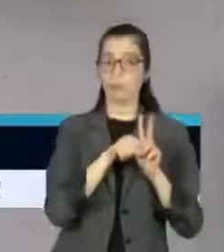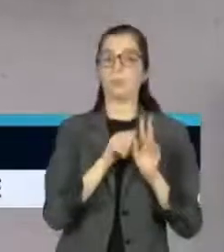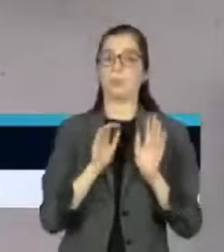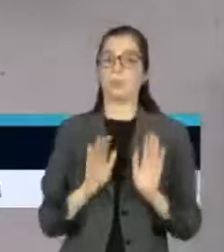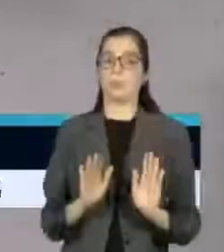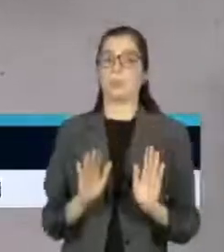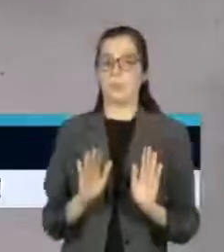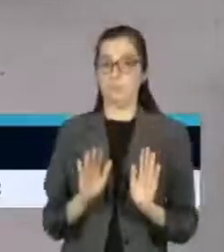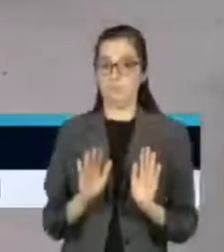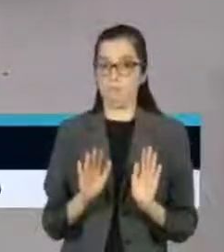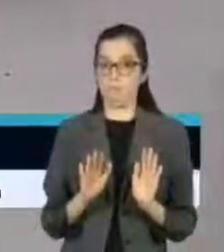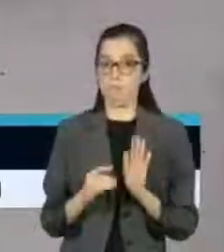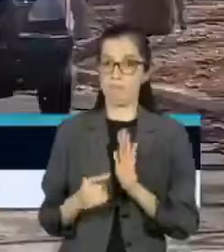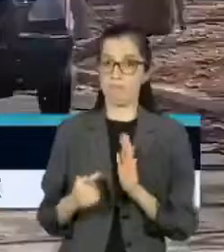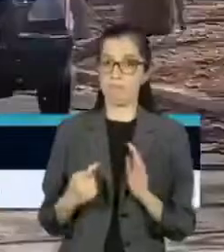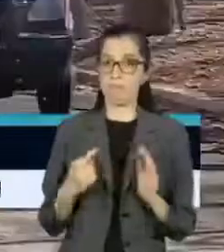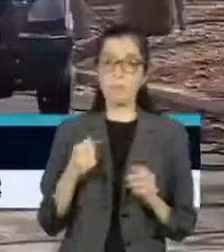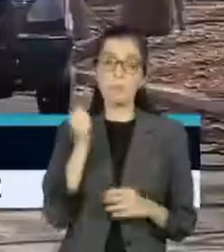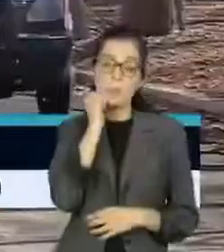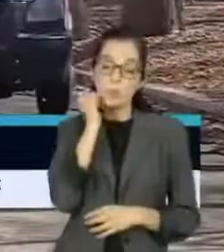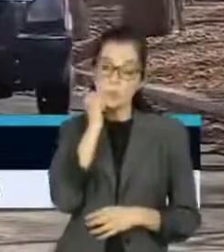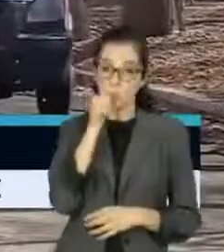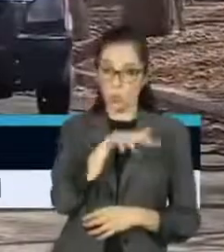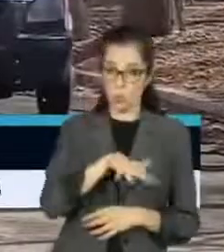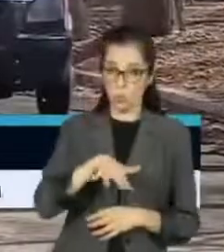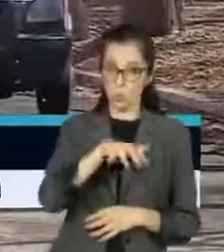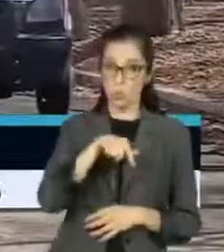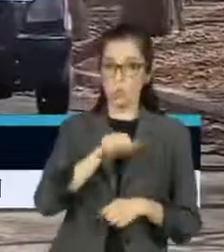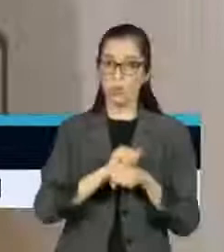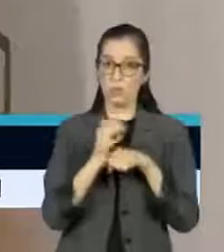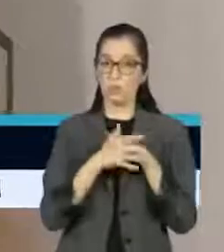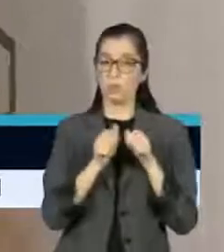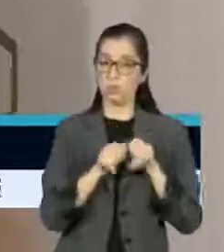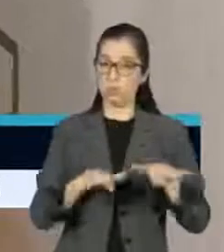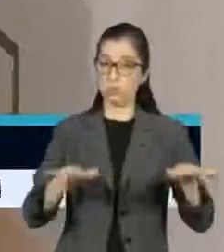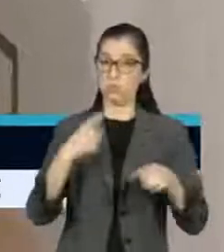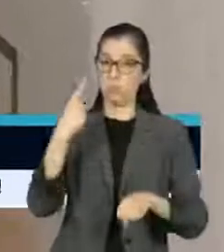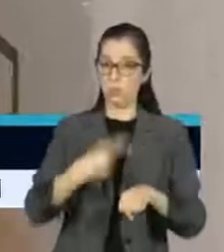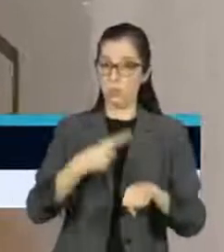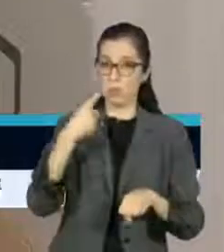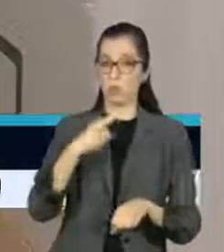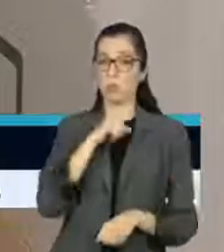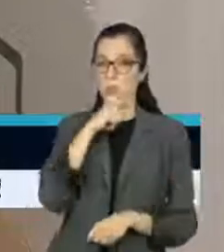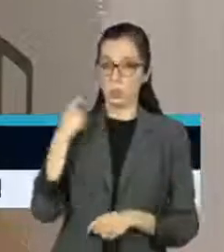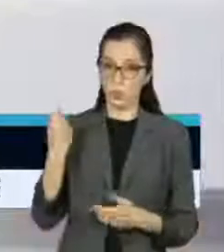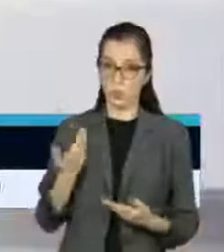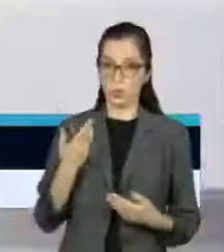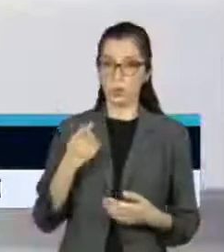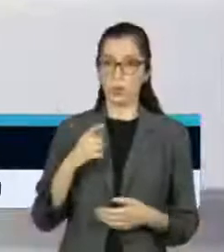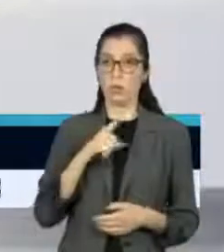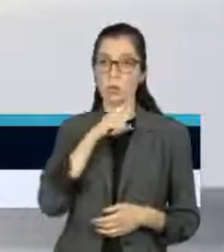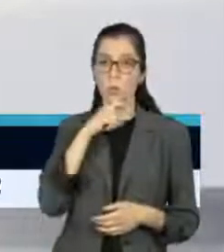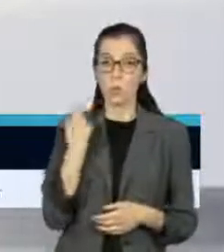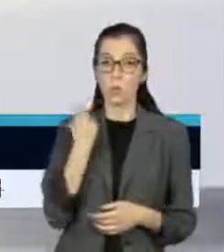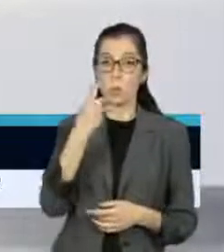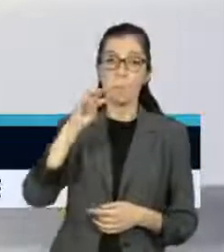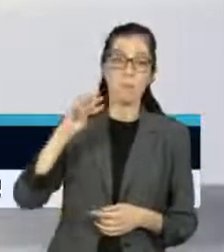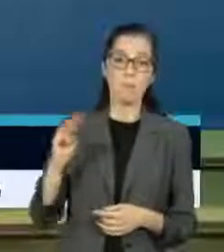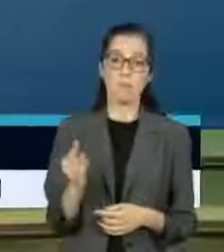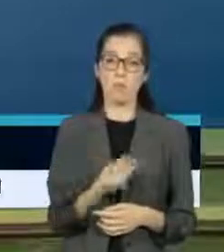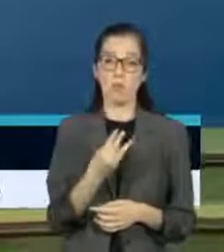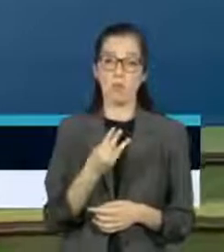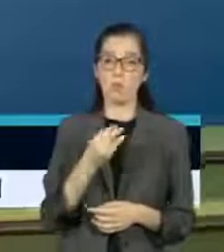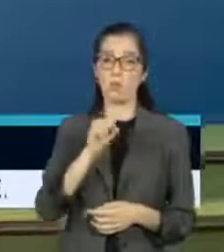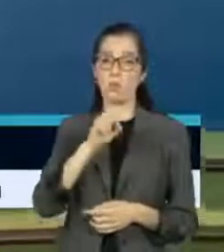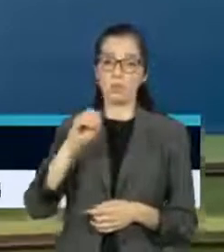atualmente, o maior número de casos de covid-19 na Rússia, que já acumula mais de 1 milhão e 800 mil registros.